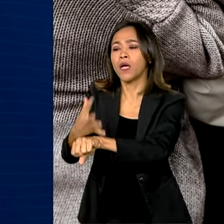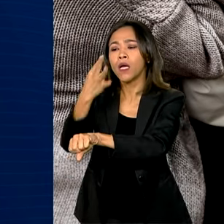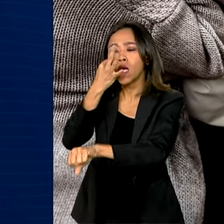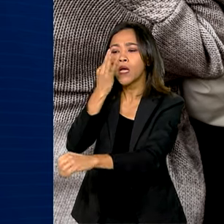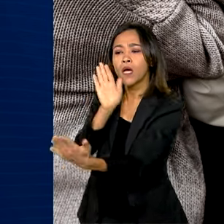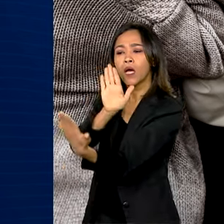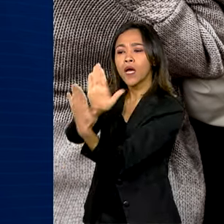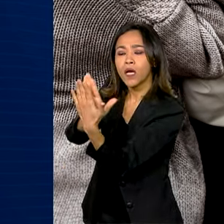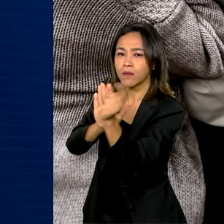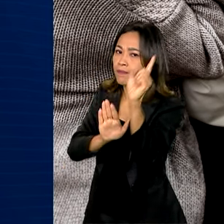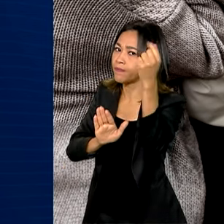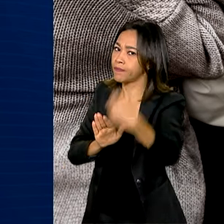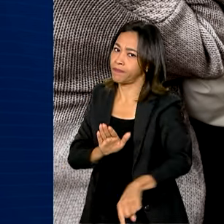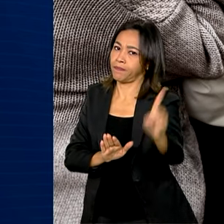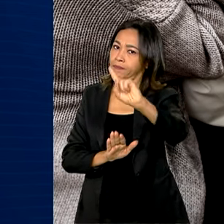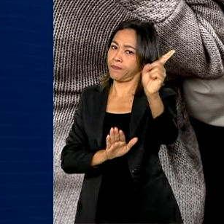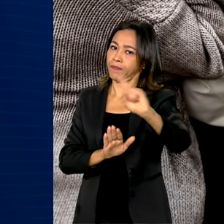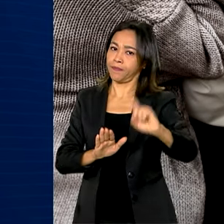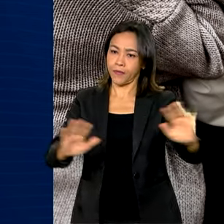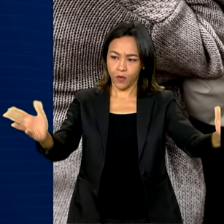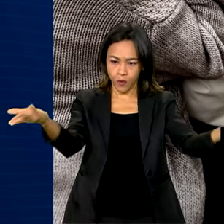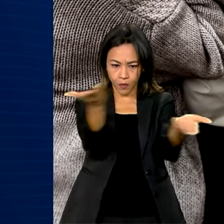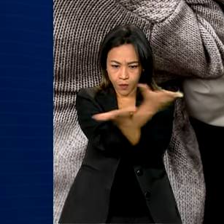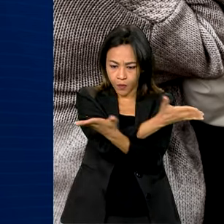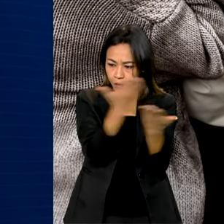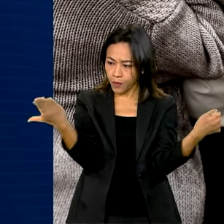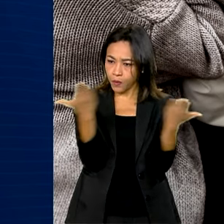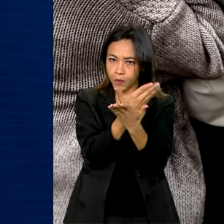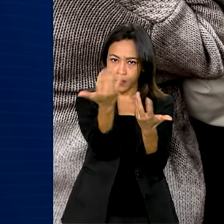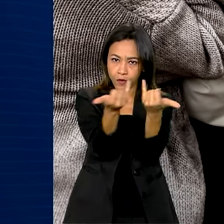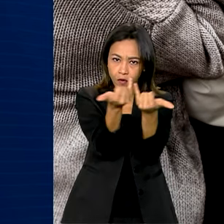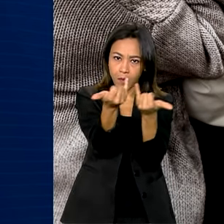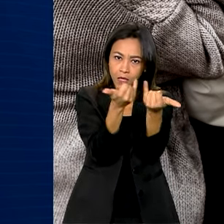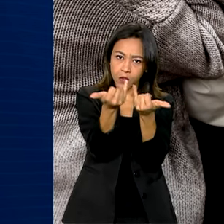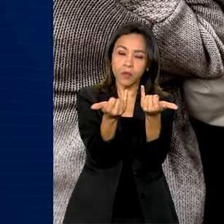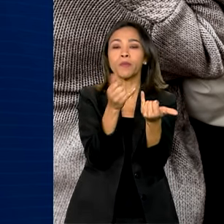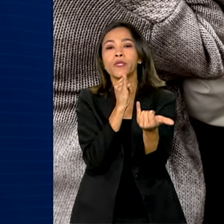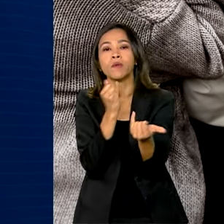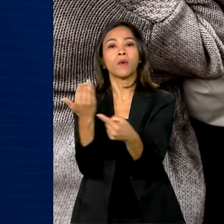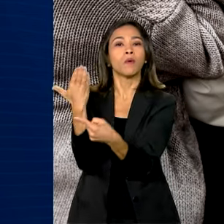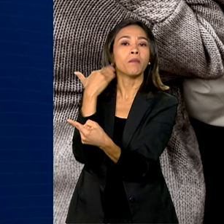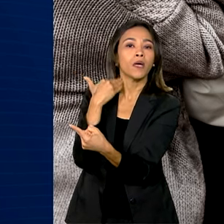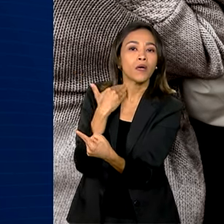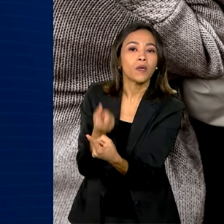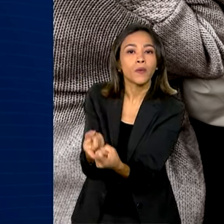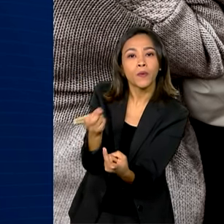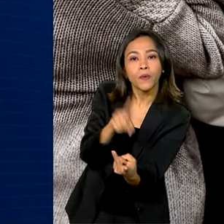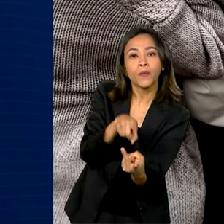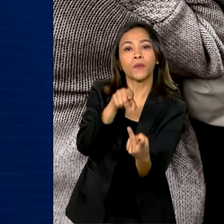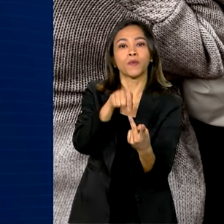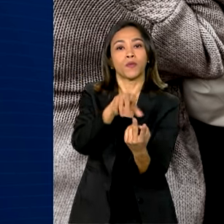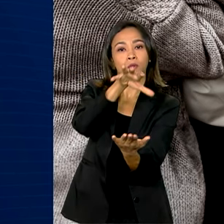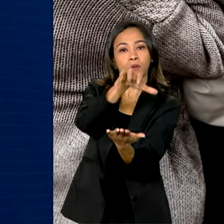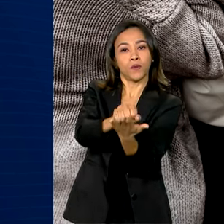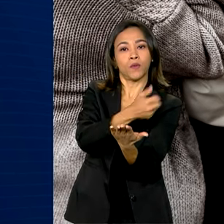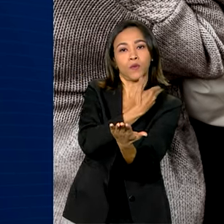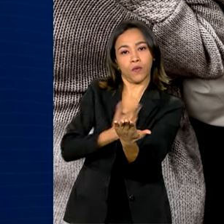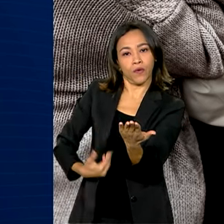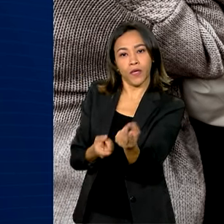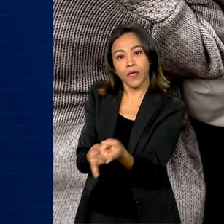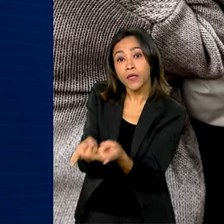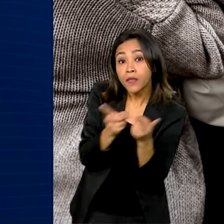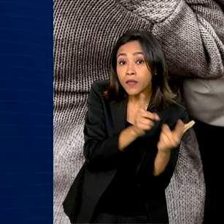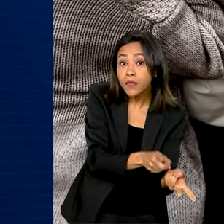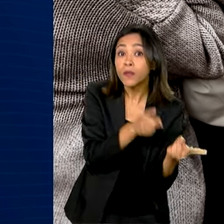O INSS cruza dados entre órgãos públicos federais, como bancos, cadastro único do governo federal e